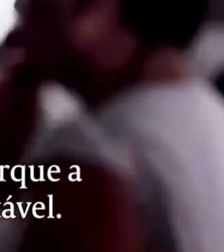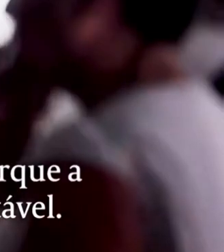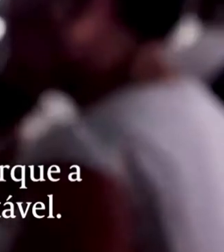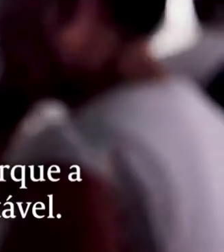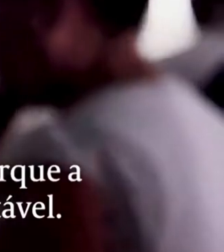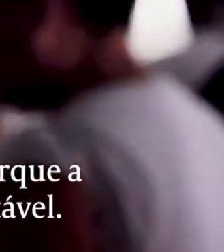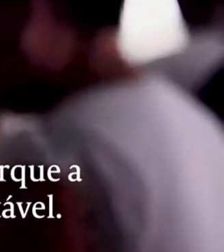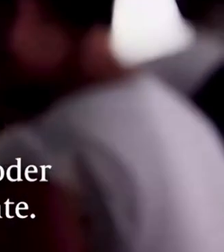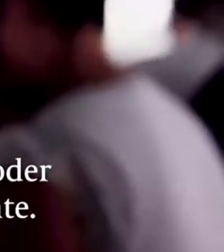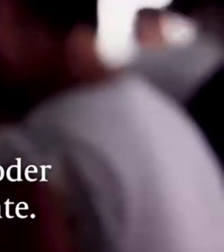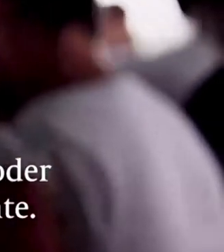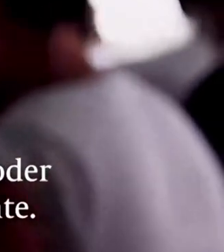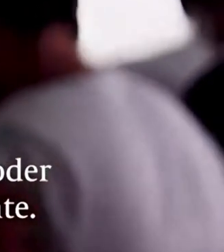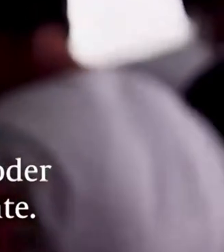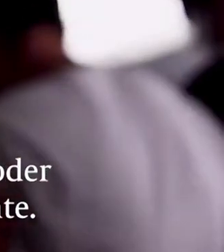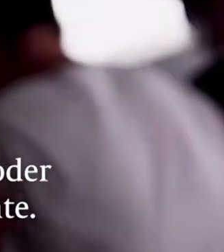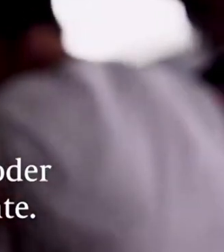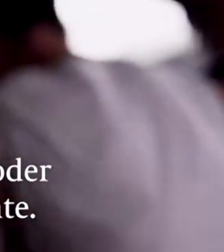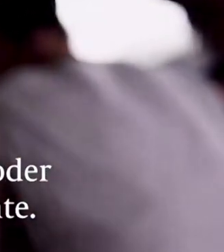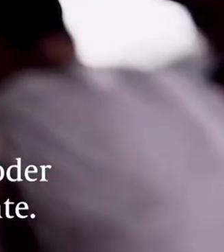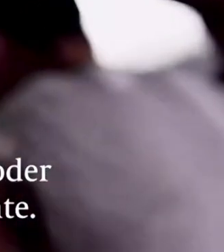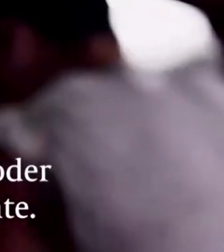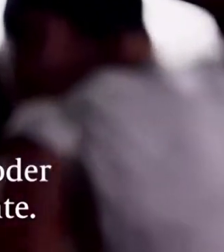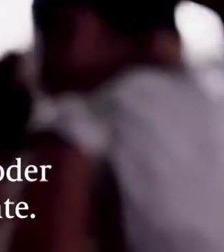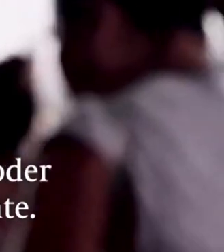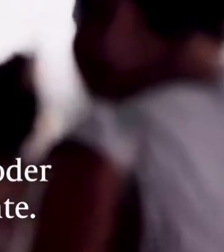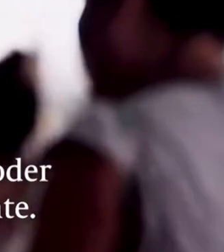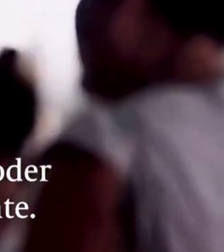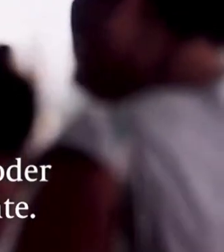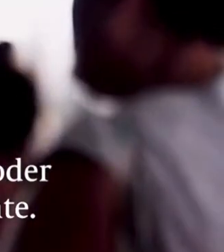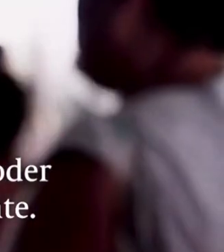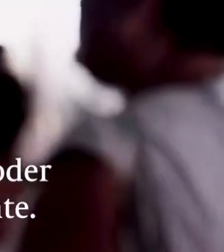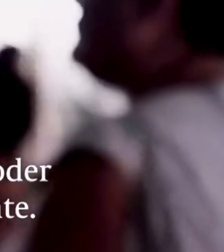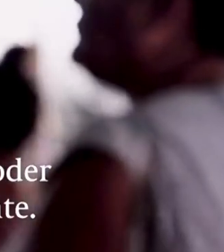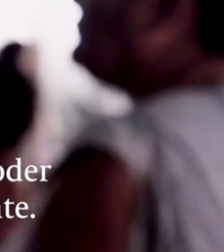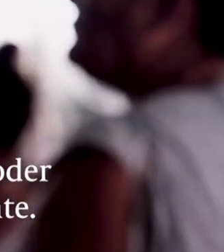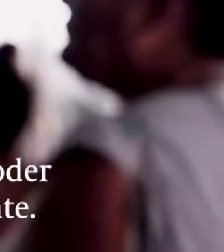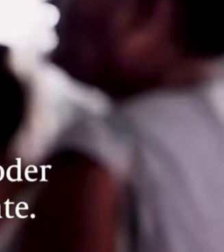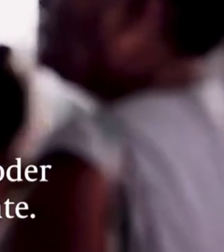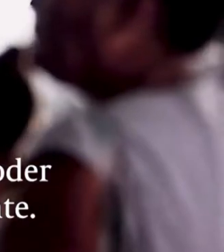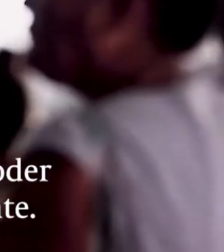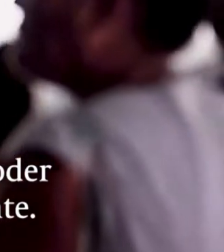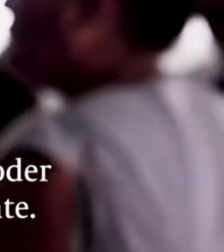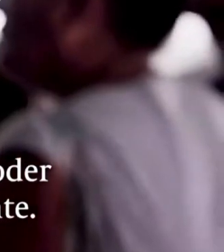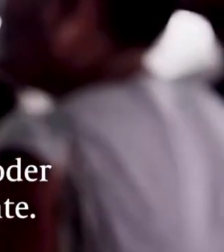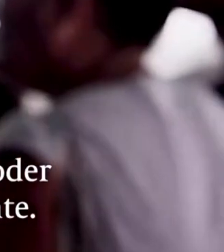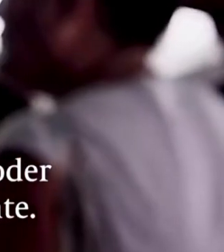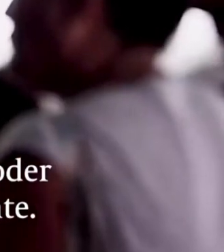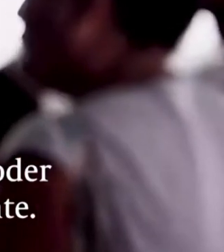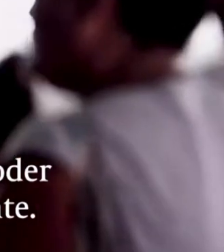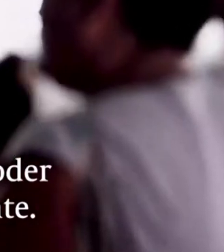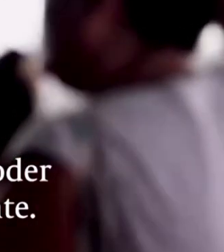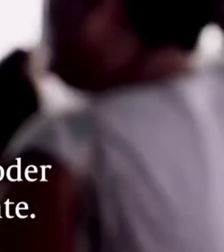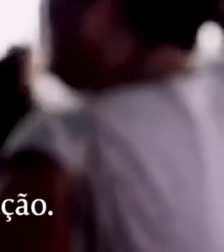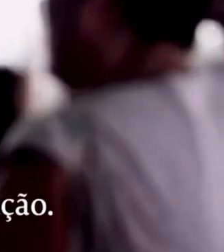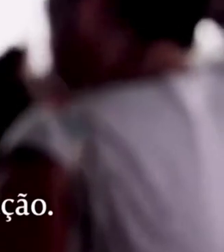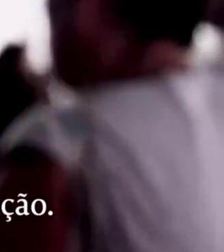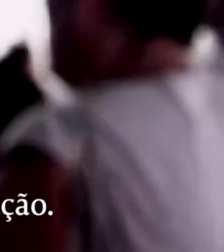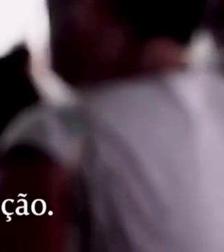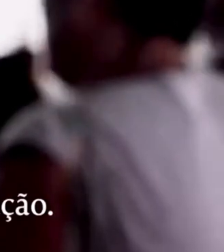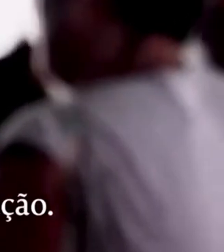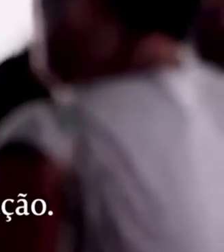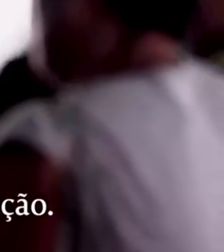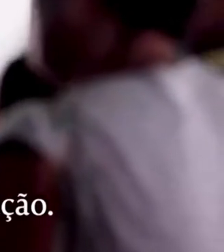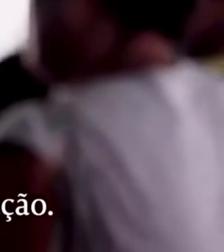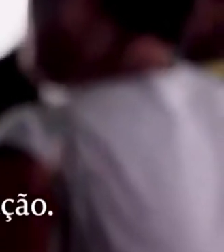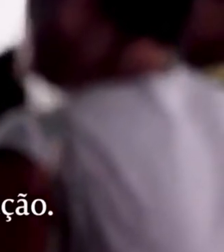insuportável. Quase não comíamos, não havia poder adquisitivo, o sueldo não alcança, os